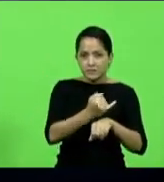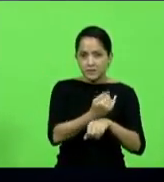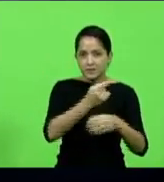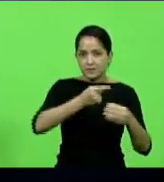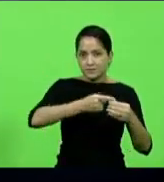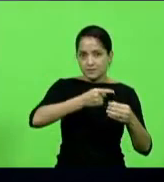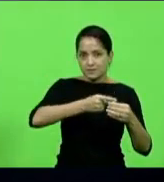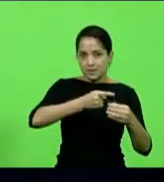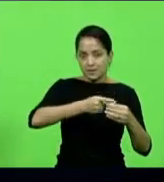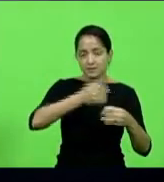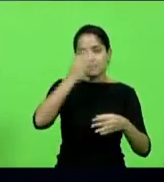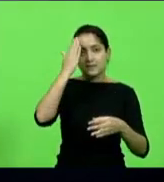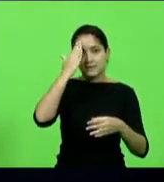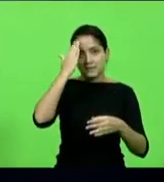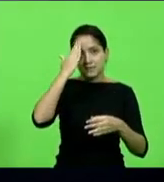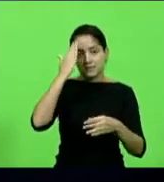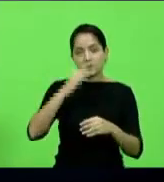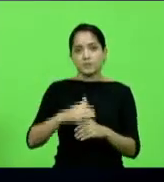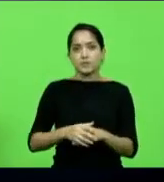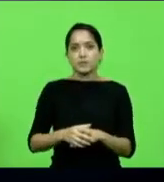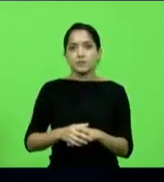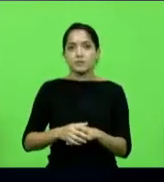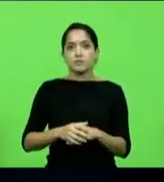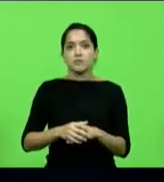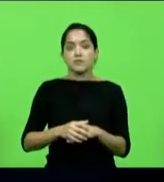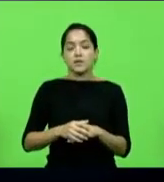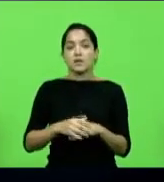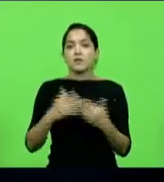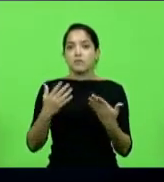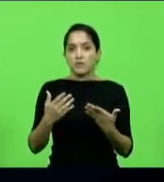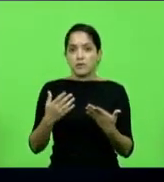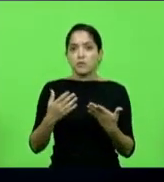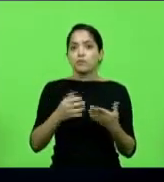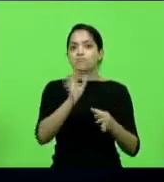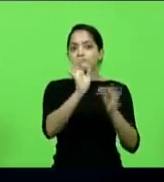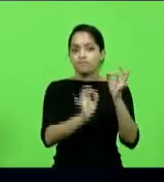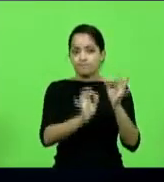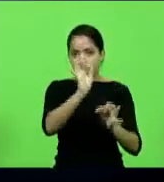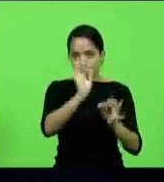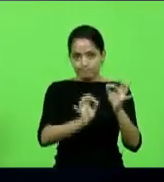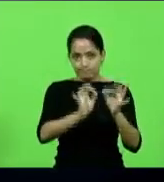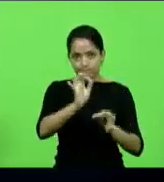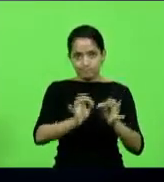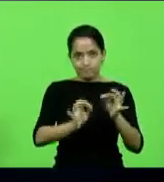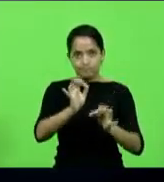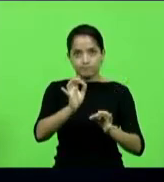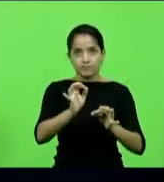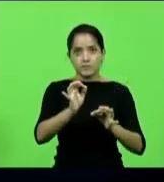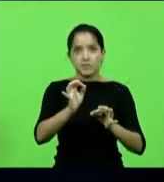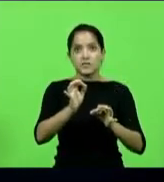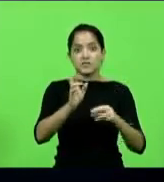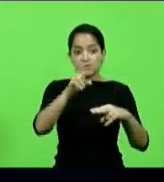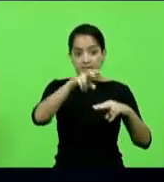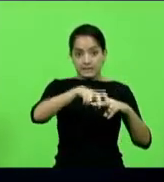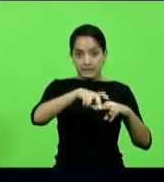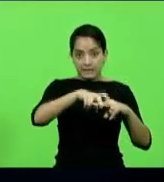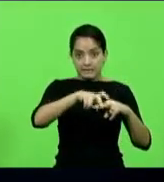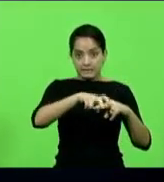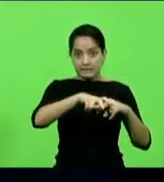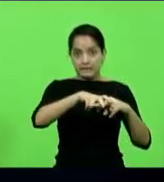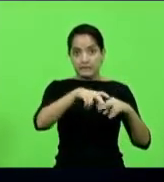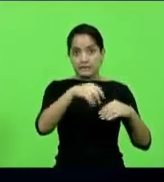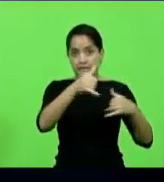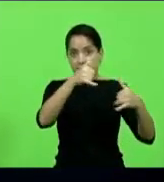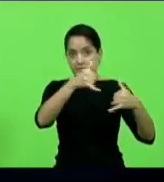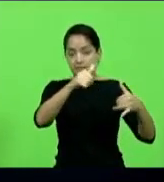sabe muito bem do que estou falando. E eu fui um. que fiz um julgamento e se tivesse na época cadeira elétrica, eu ia dizer que o cara tinha que ir para